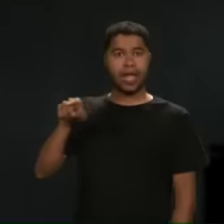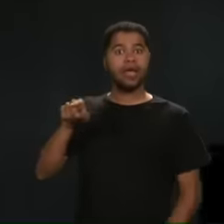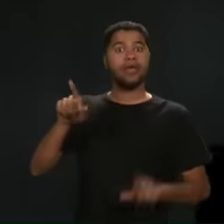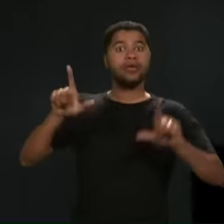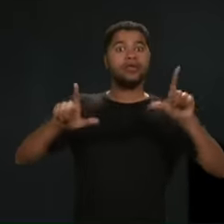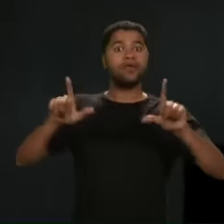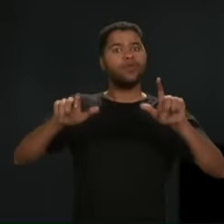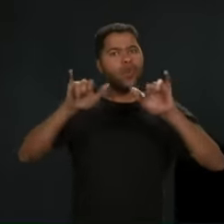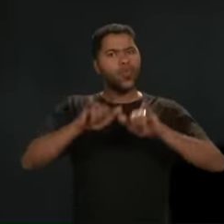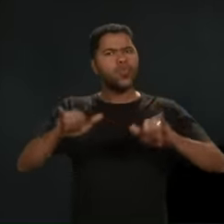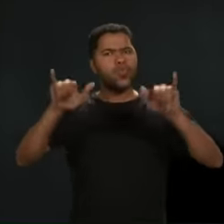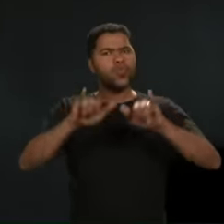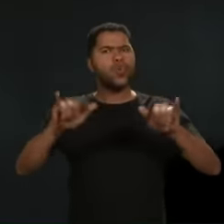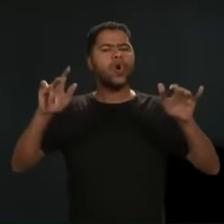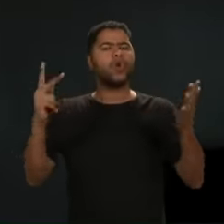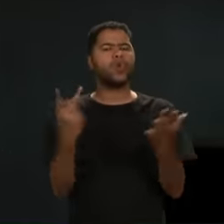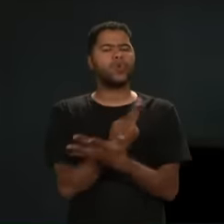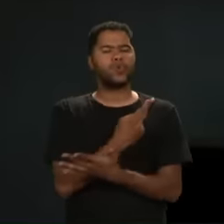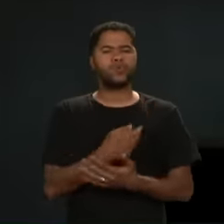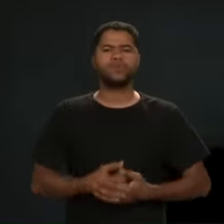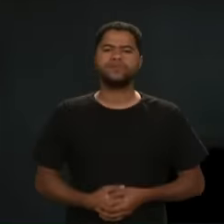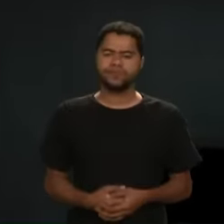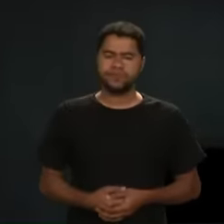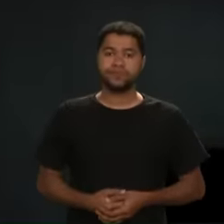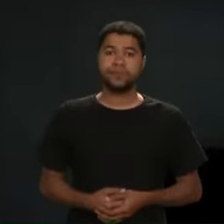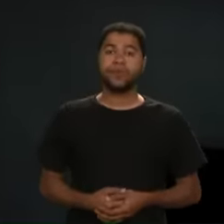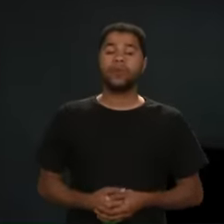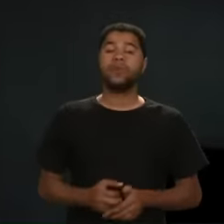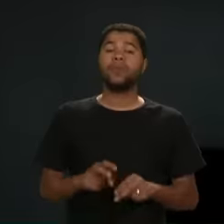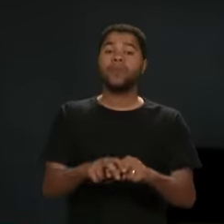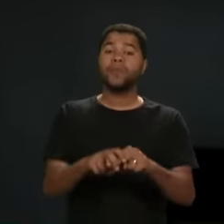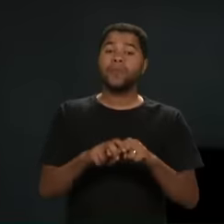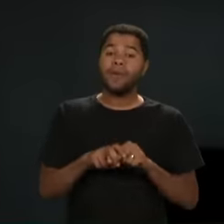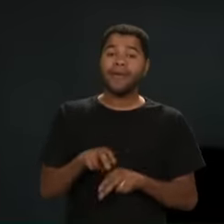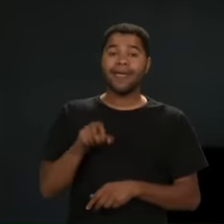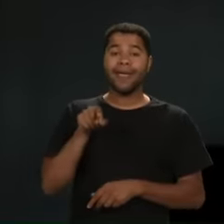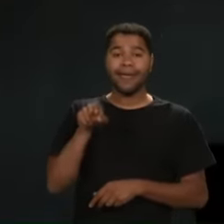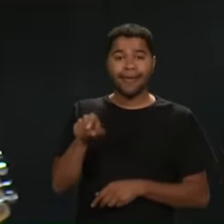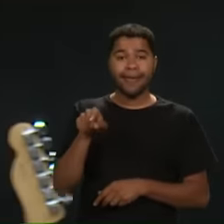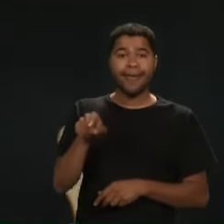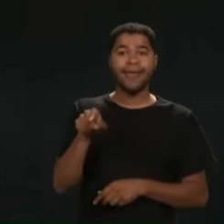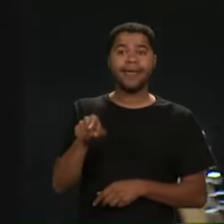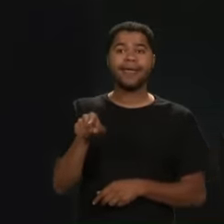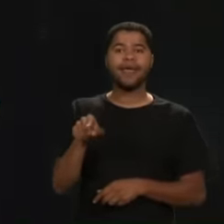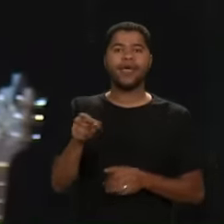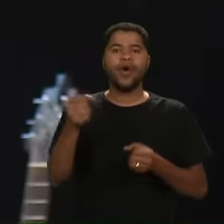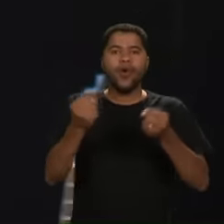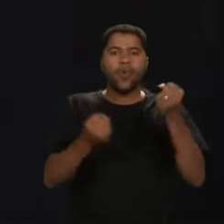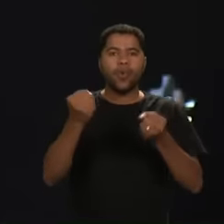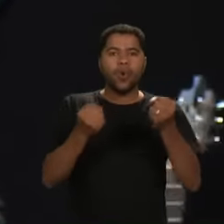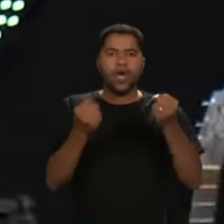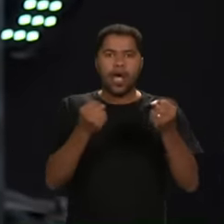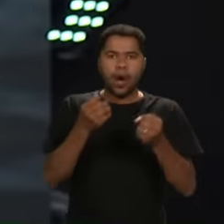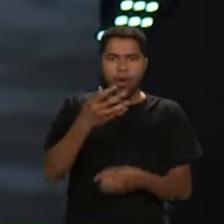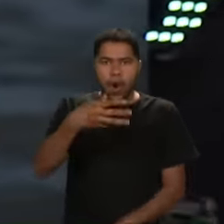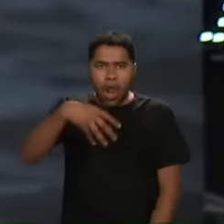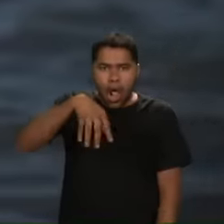Nos jornais, nas revistas Porque ele fez um carro fantasma